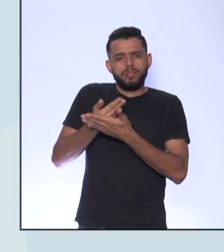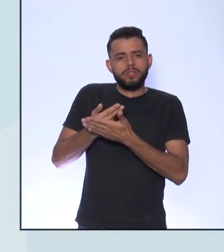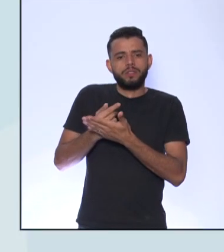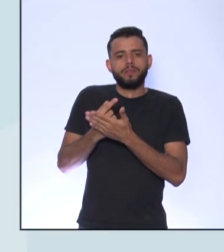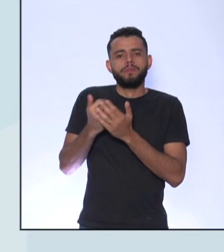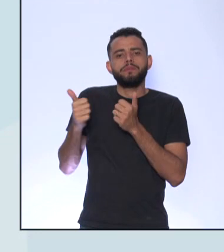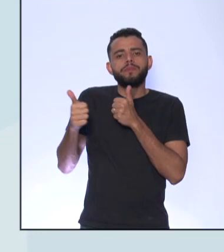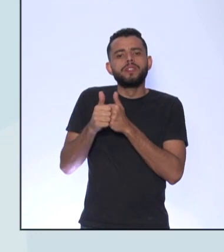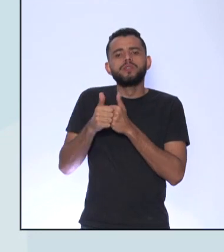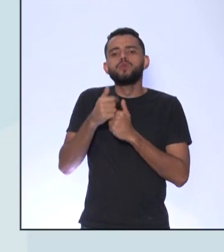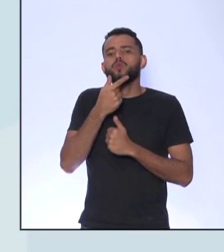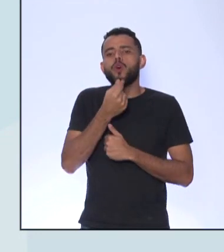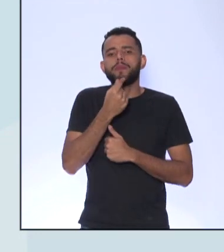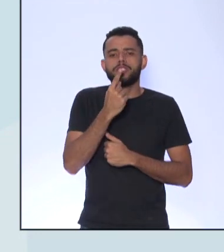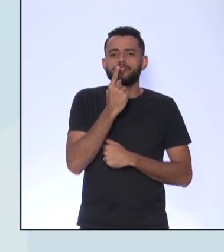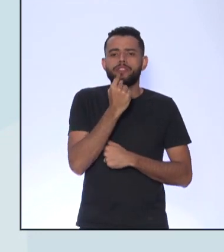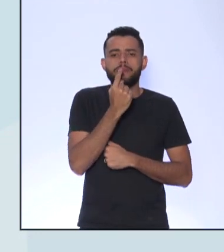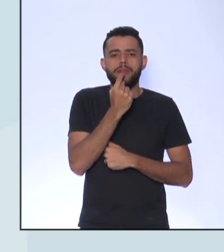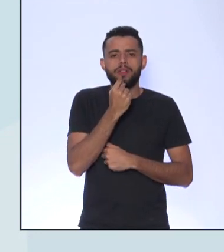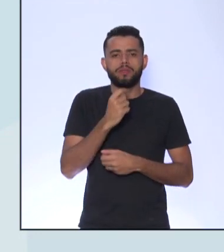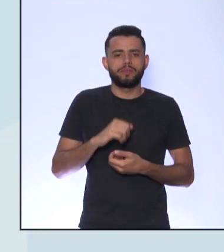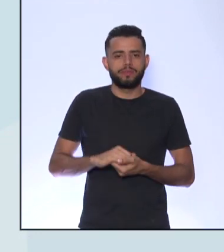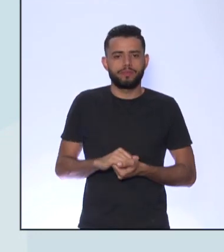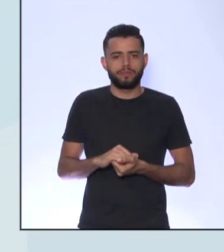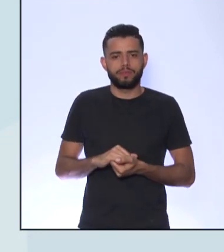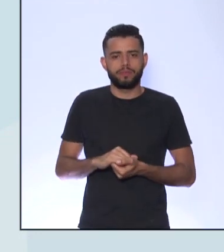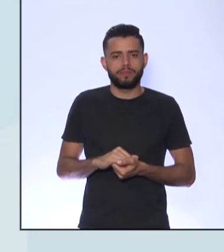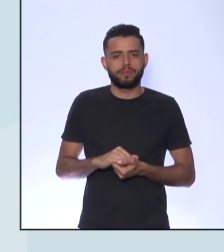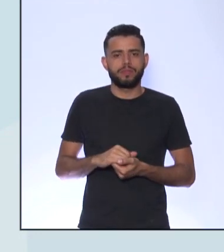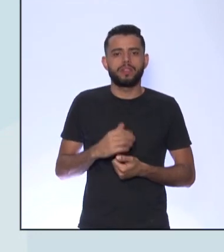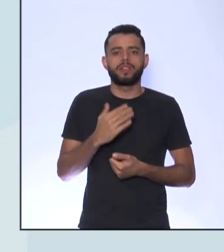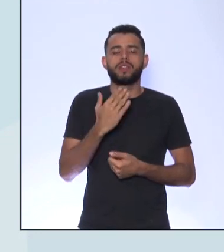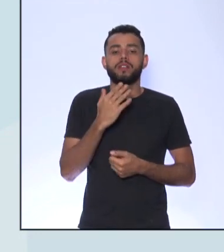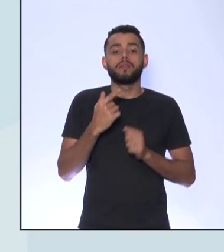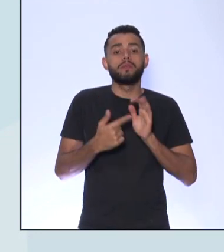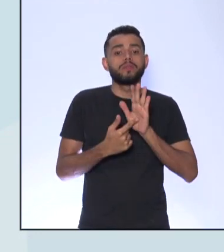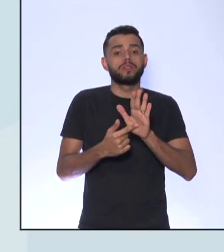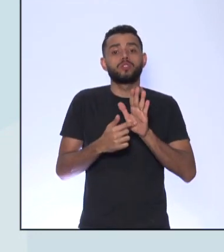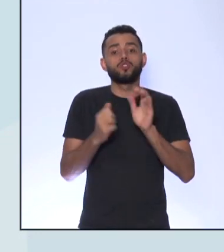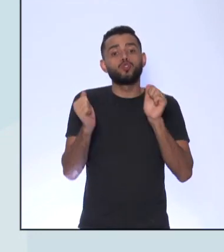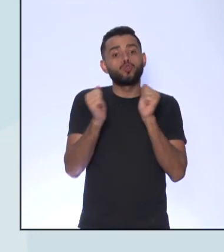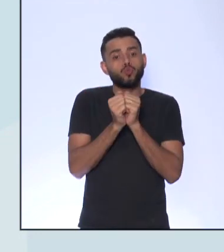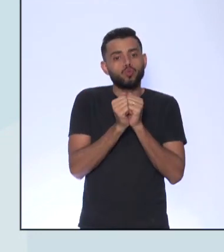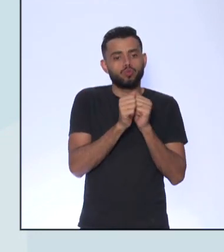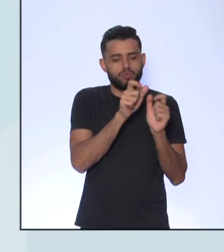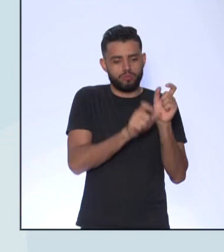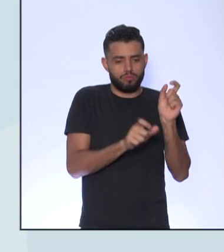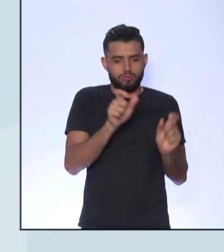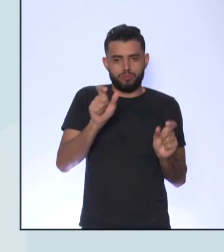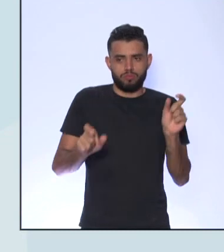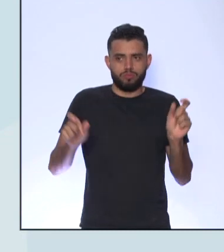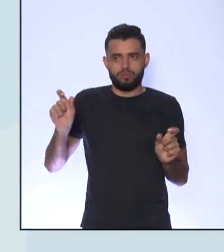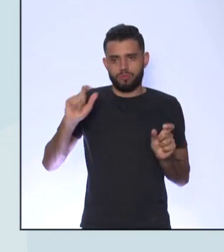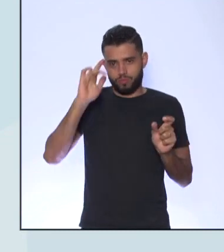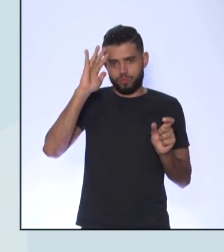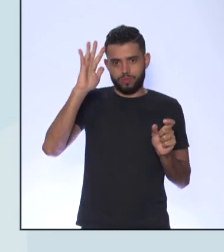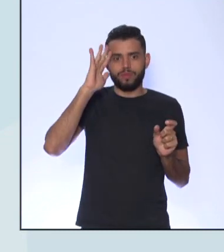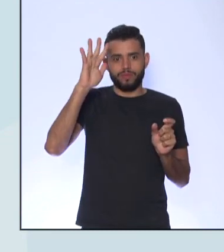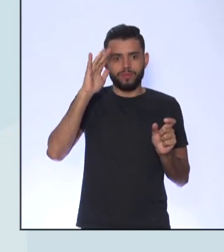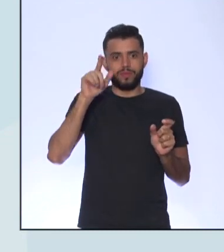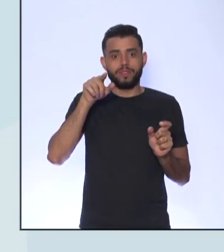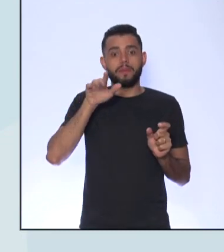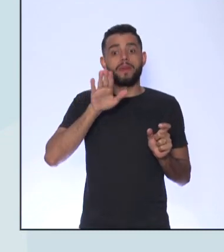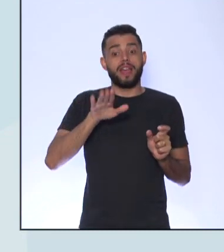Ela encomendou Essa imagem Para ela aparecer Junto com os pensadores Na verdade Ela viveu Muito